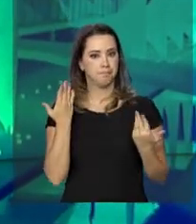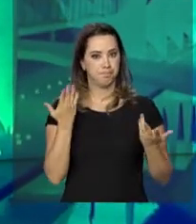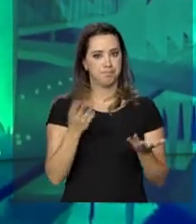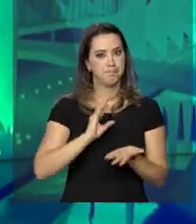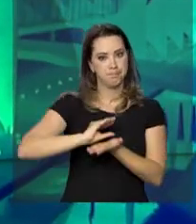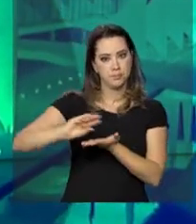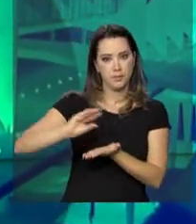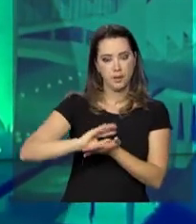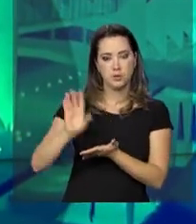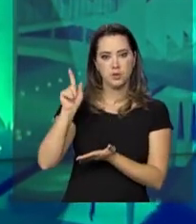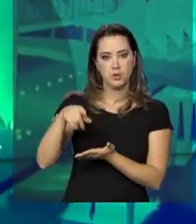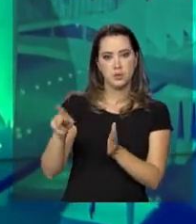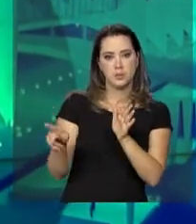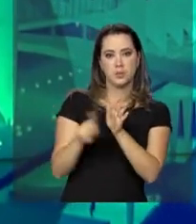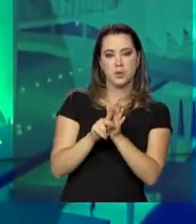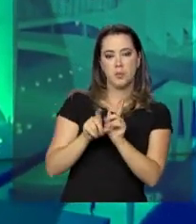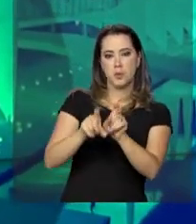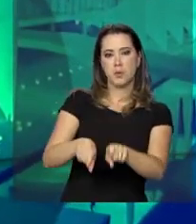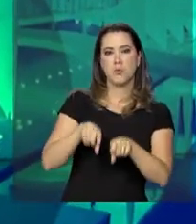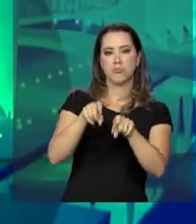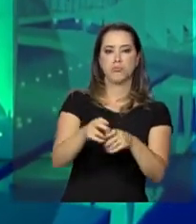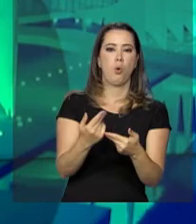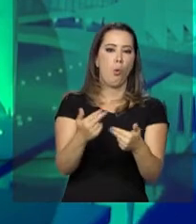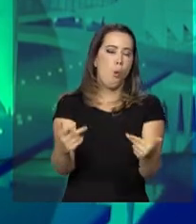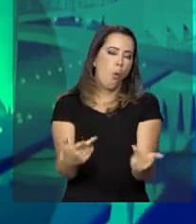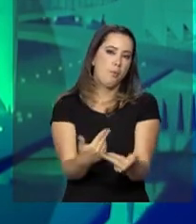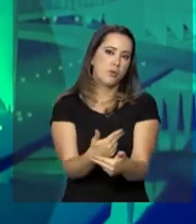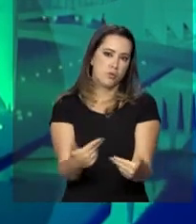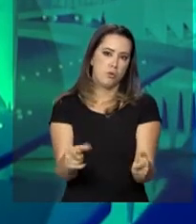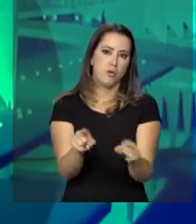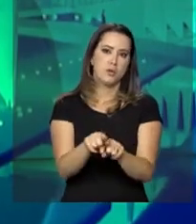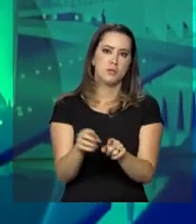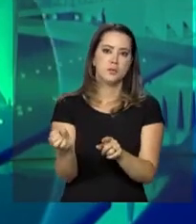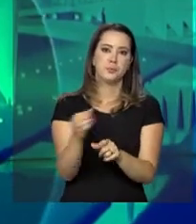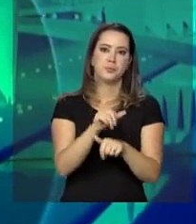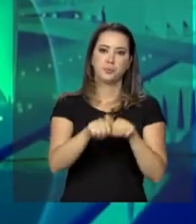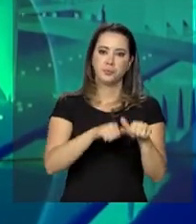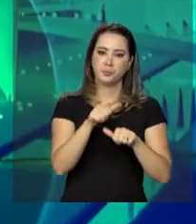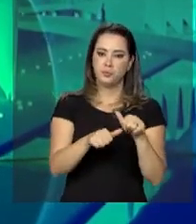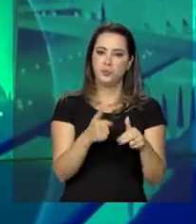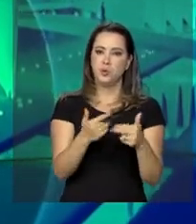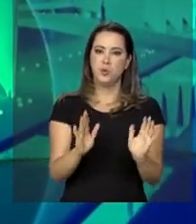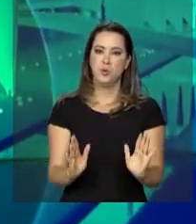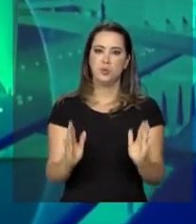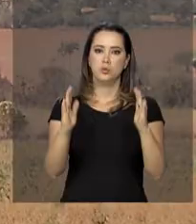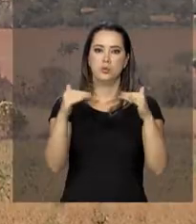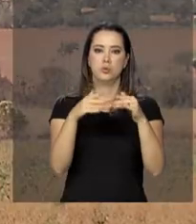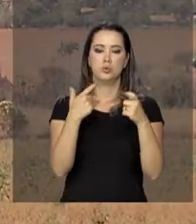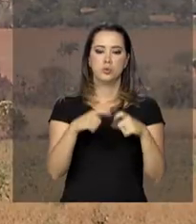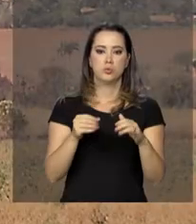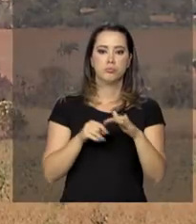serve para o custeio da produção, compra de maquinário, reforma e construção de armazéns.